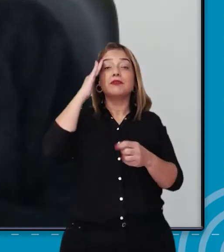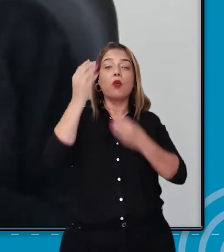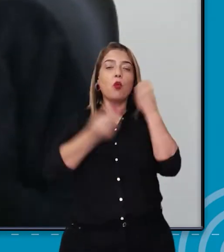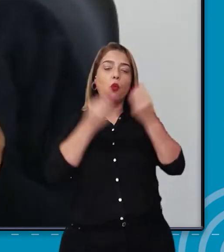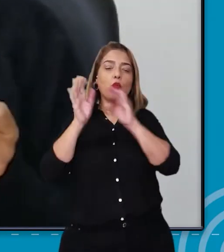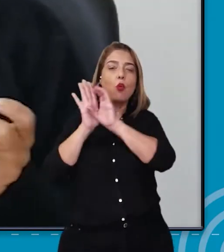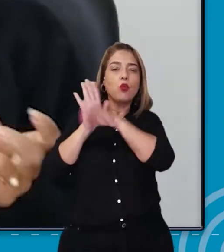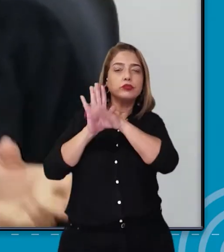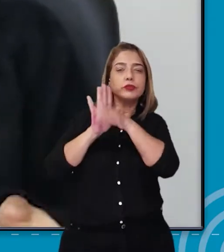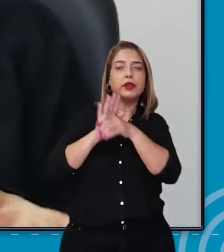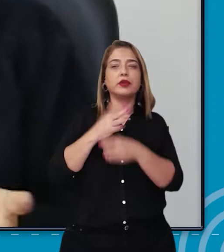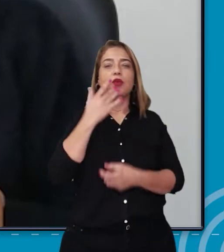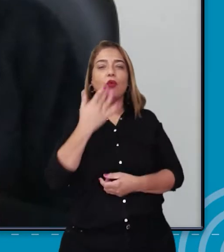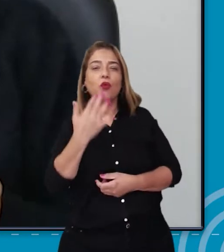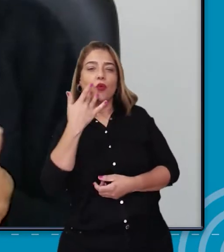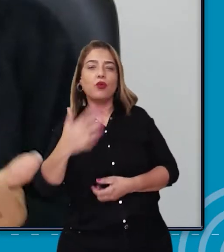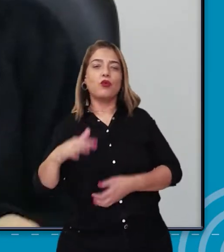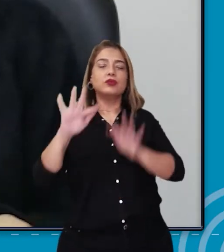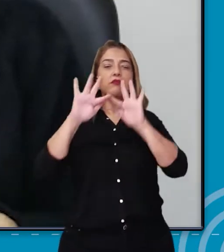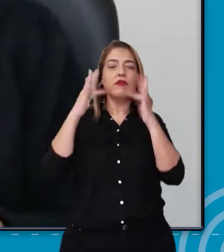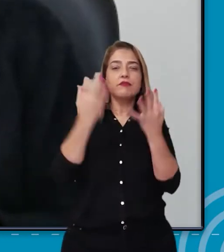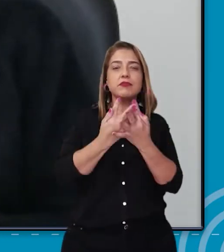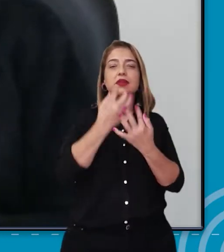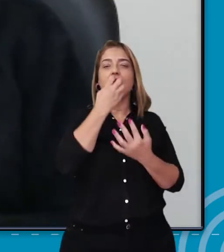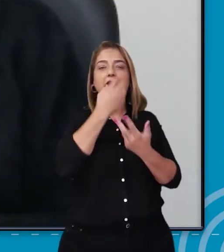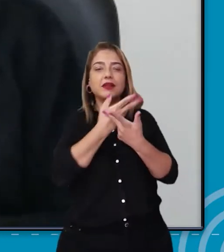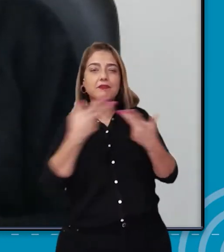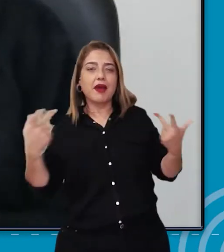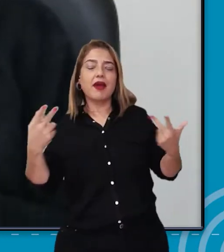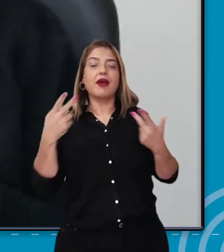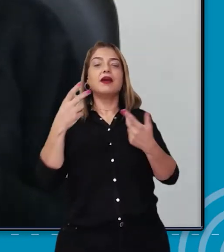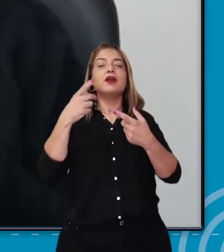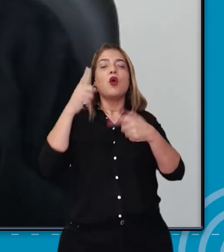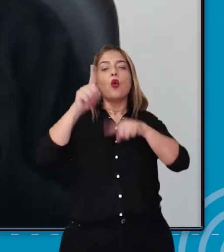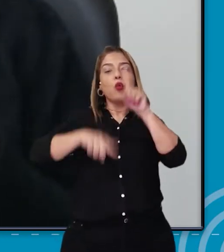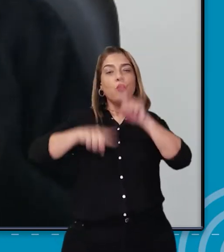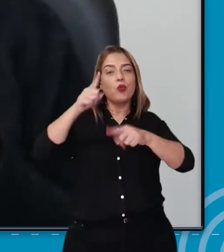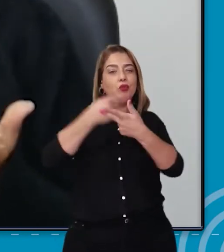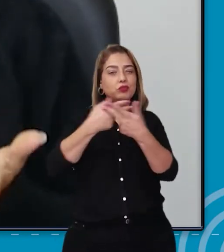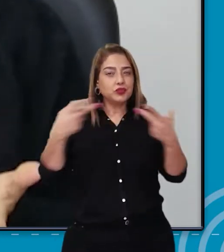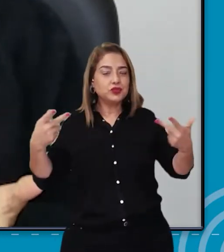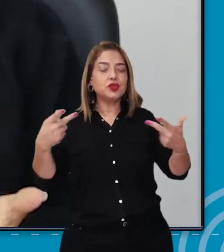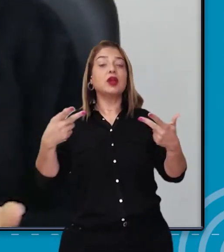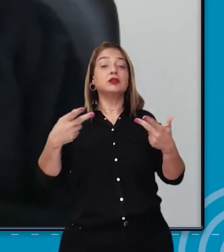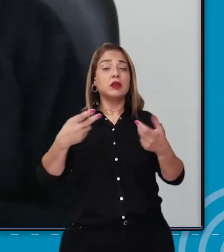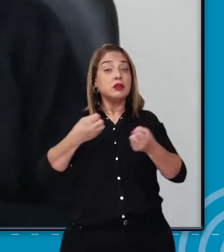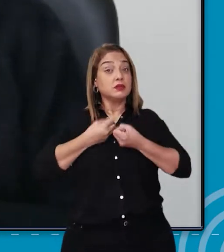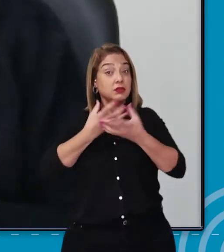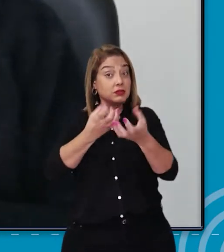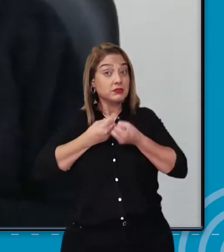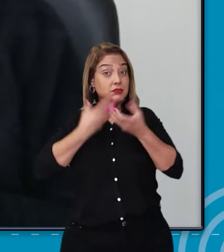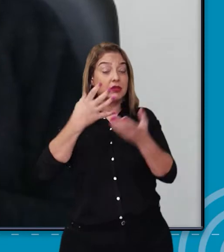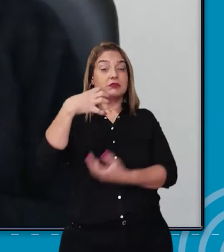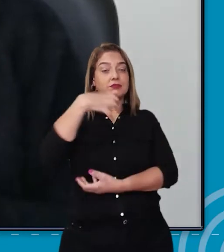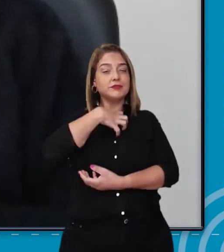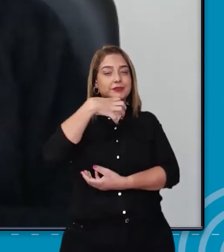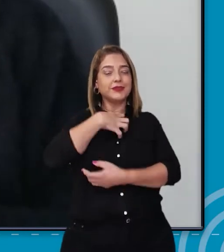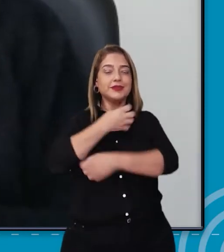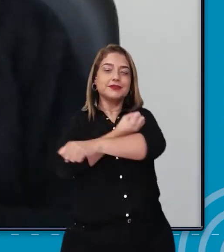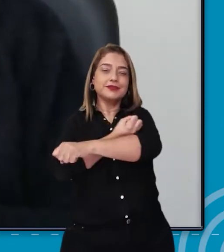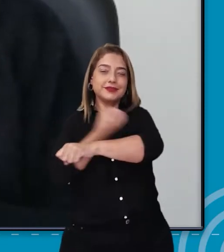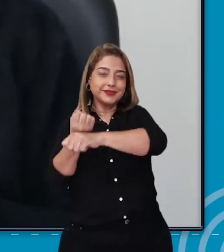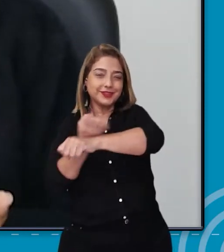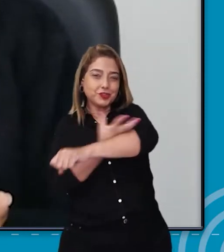cores, famílias, animais, objetos, expressão de sentimentos, que vão